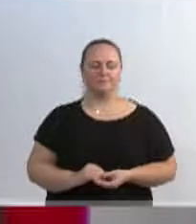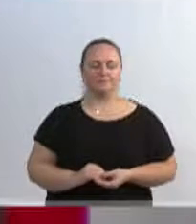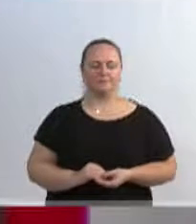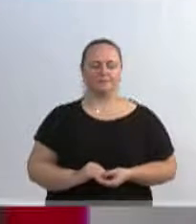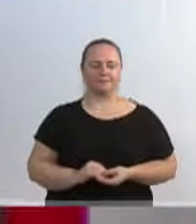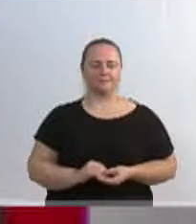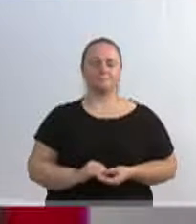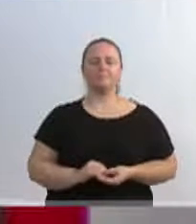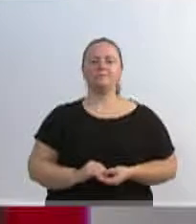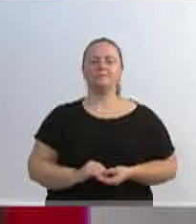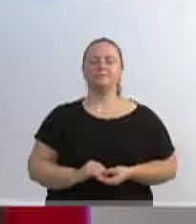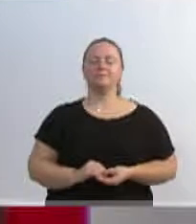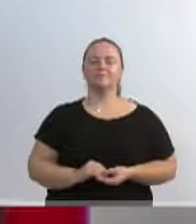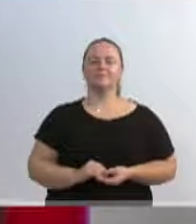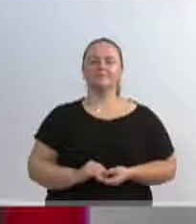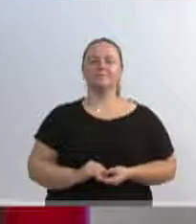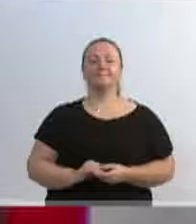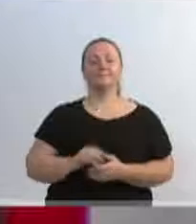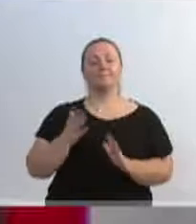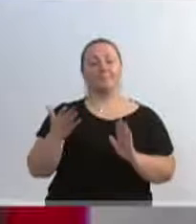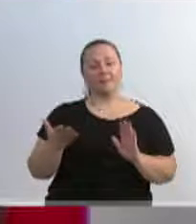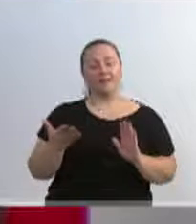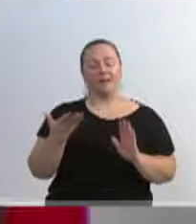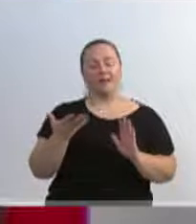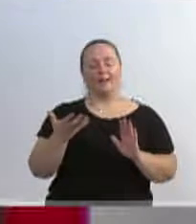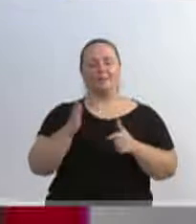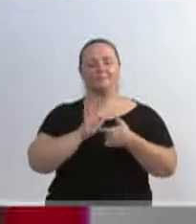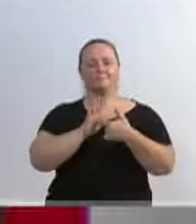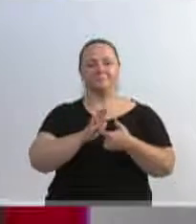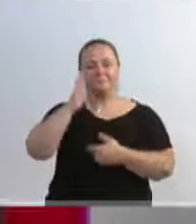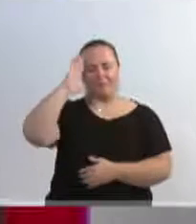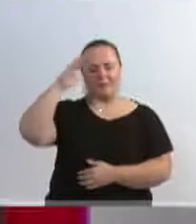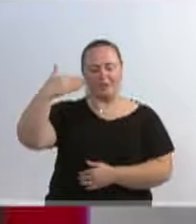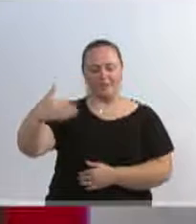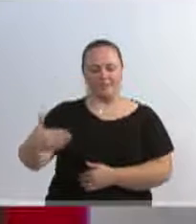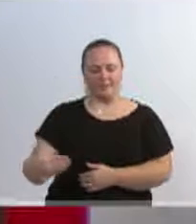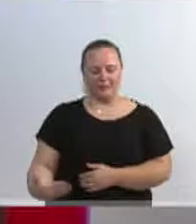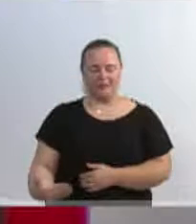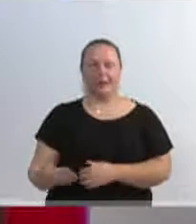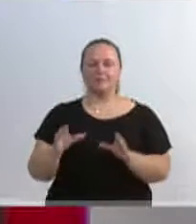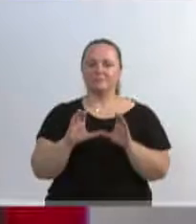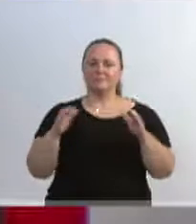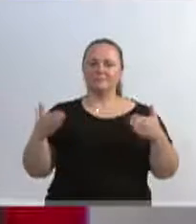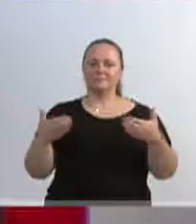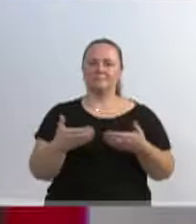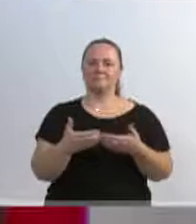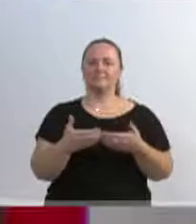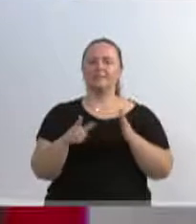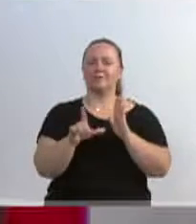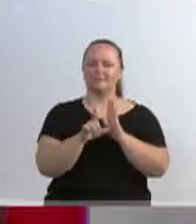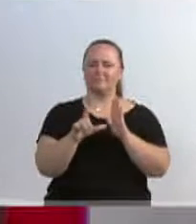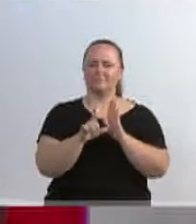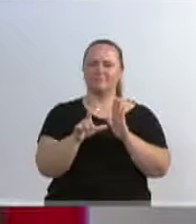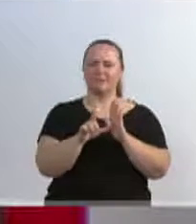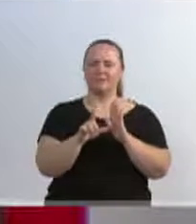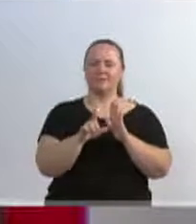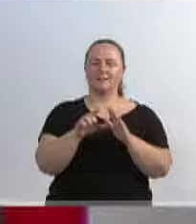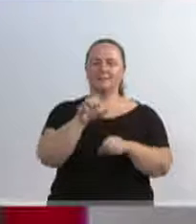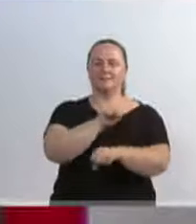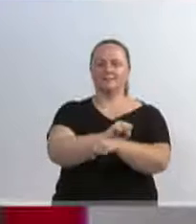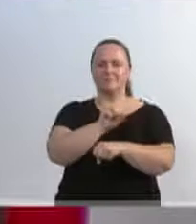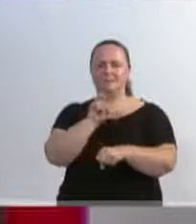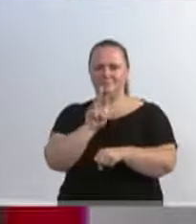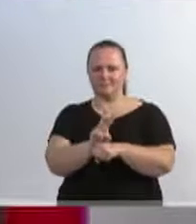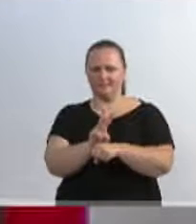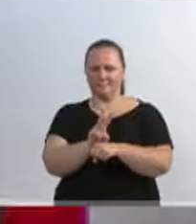residências. Primeiro quero aqui trazer a minha homenagem à comunidade evangélica do Salto Weisbach, que neste